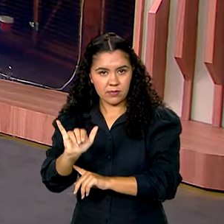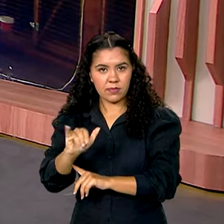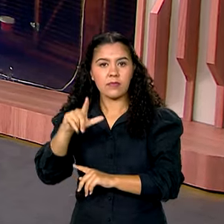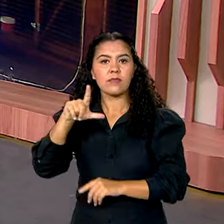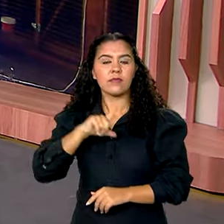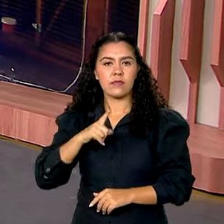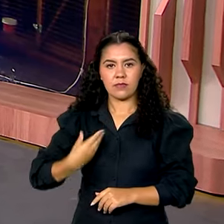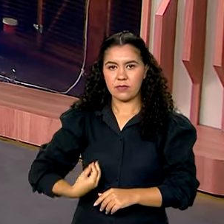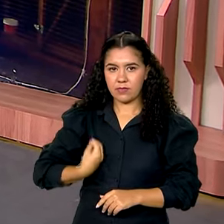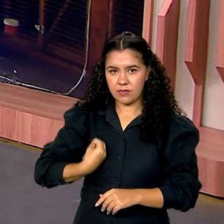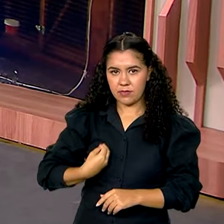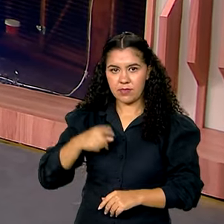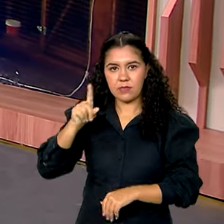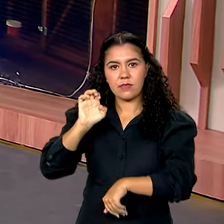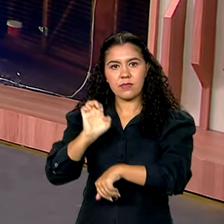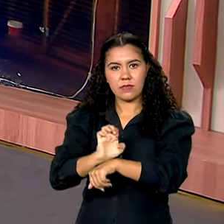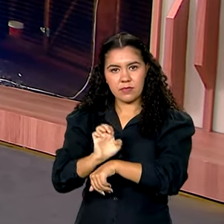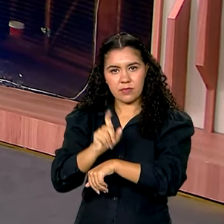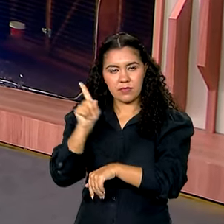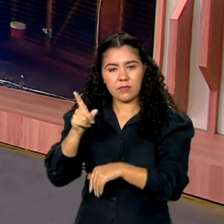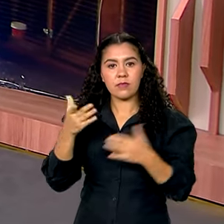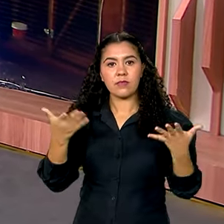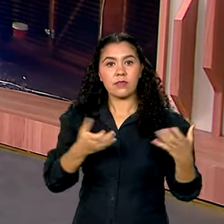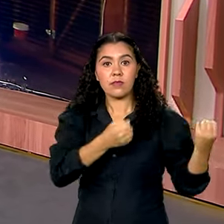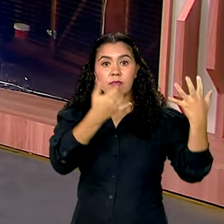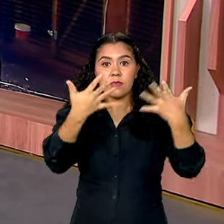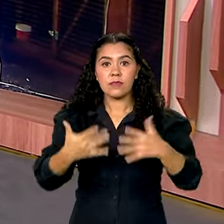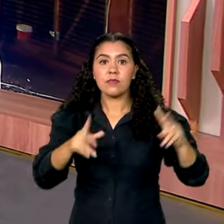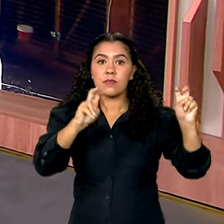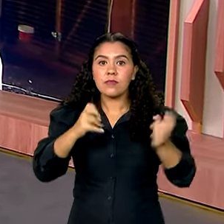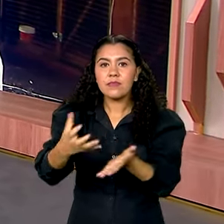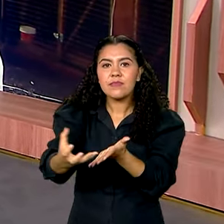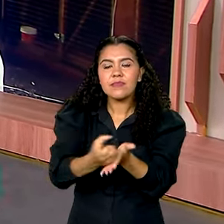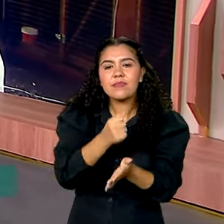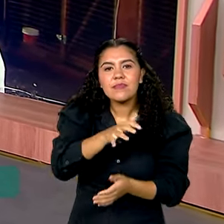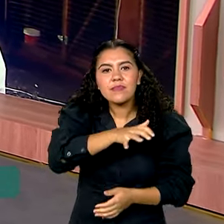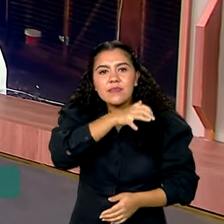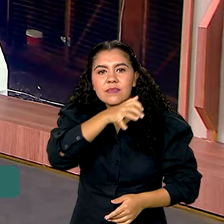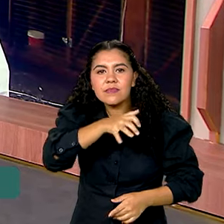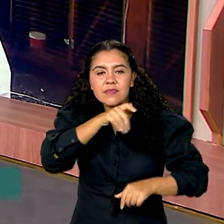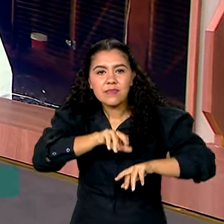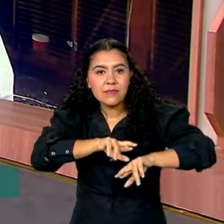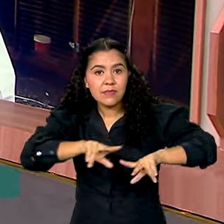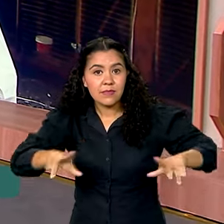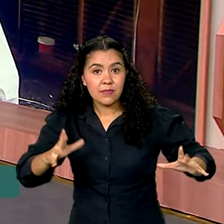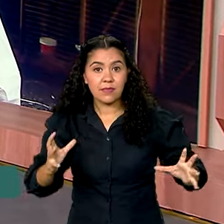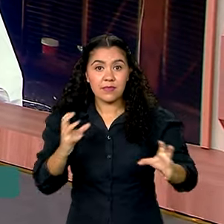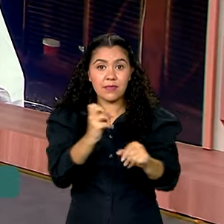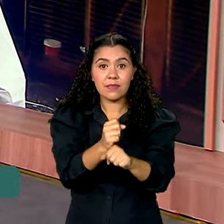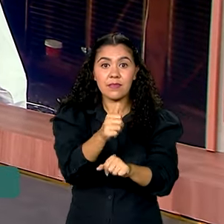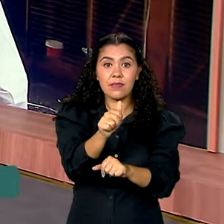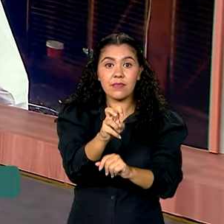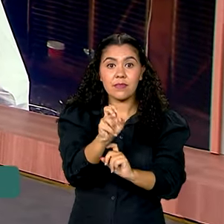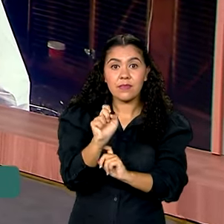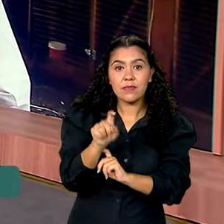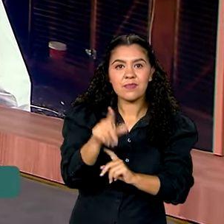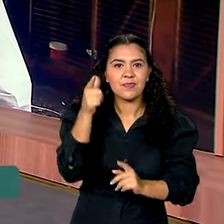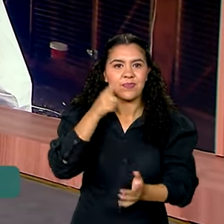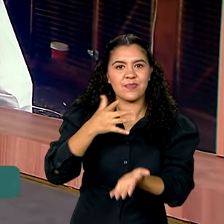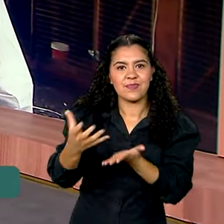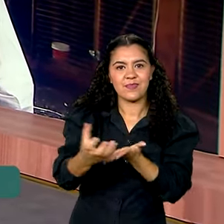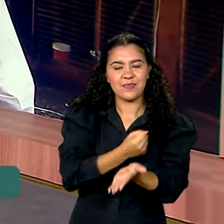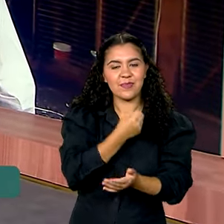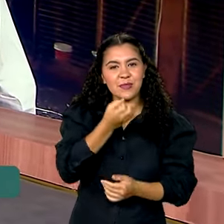federais de reconstrução no Estado e hoje a gente fala sobre o resgate de animais. Até agora, 15 mil foram salvos.